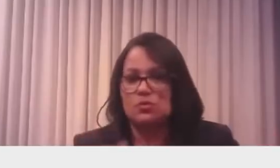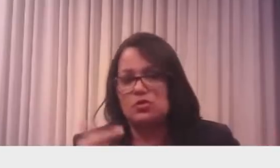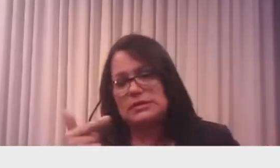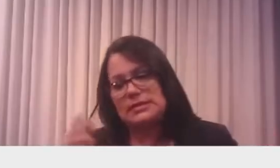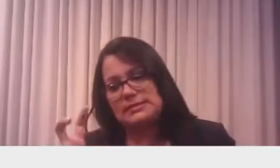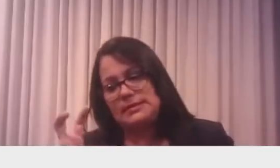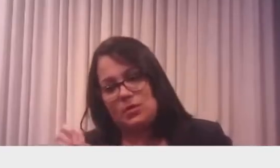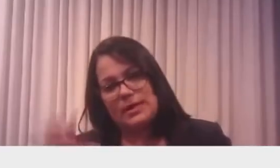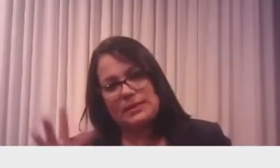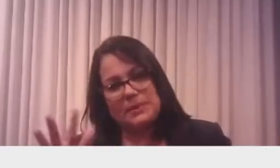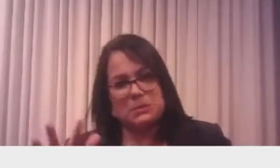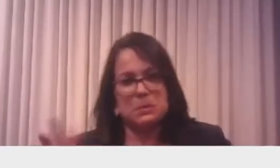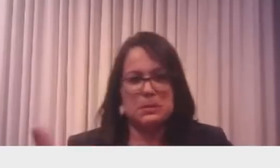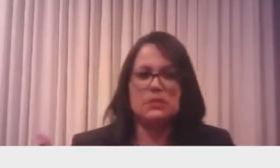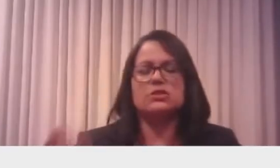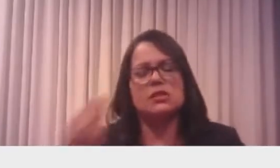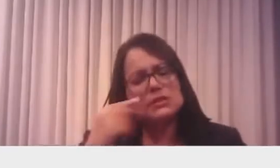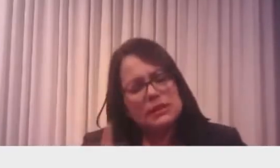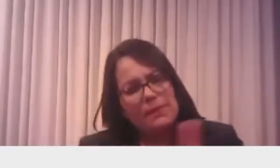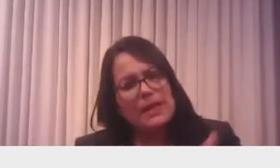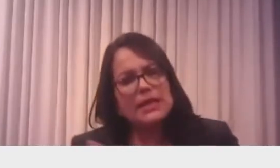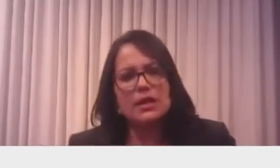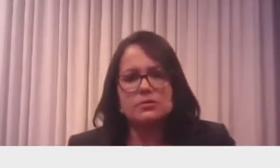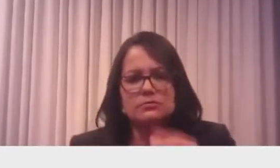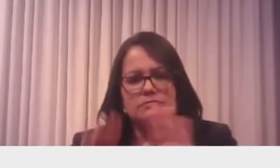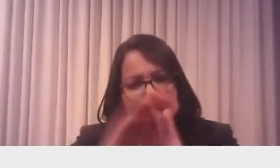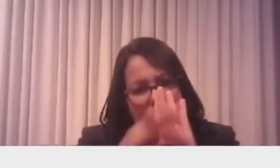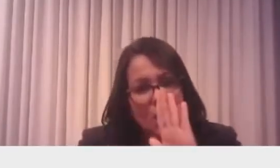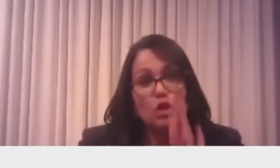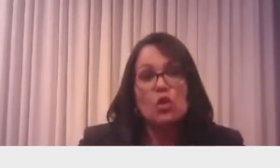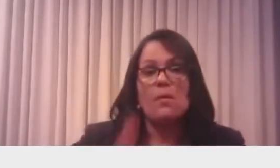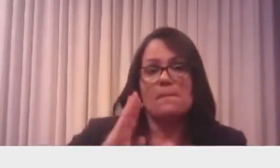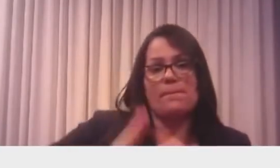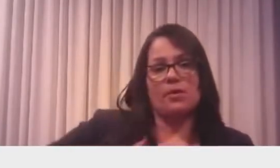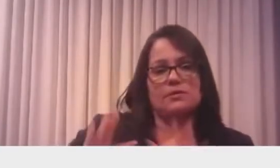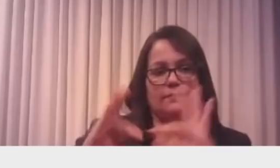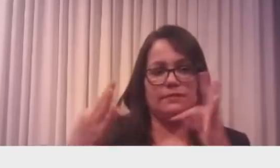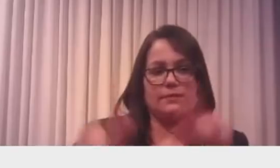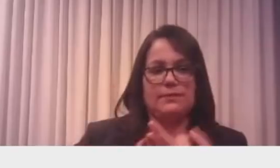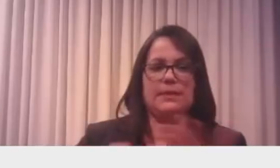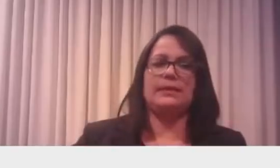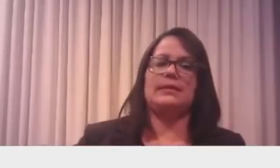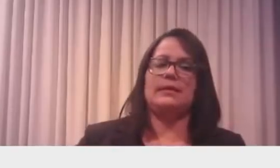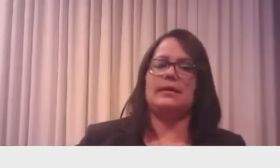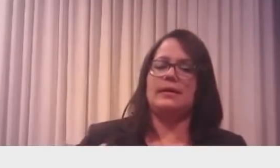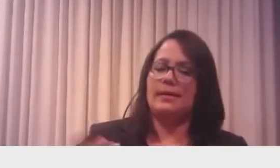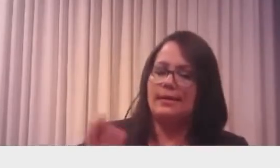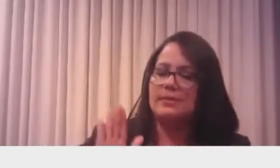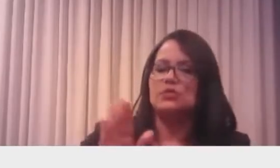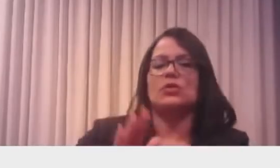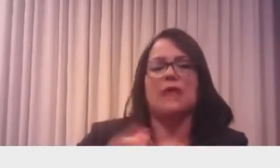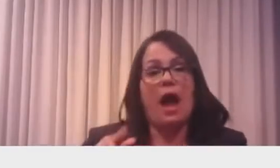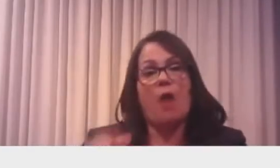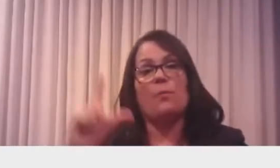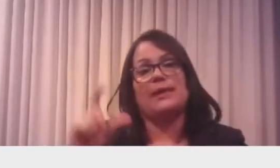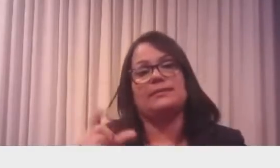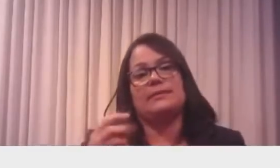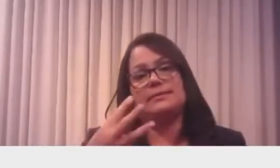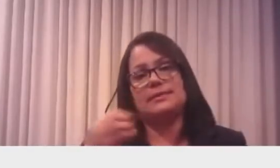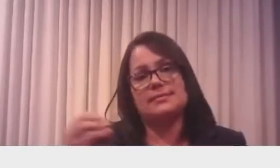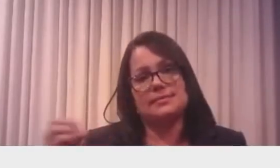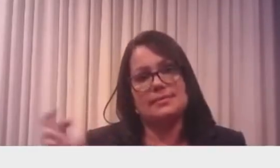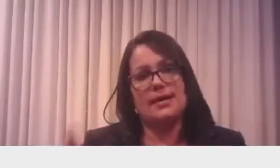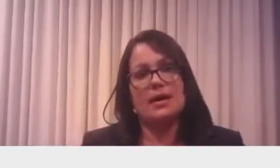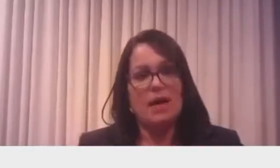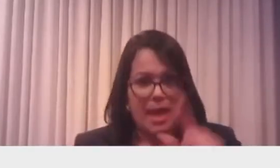Estamos trabalhando para o novo Bolsa Família, auxílio Brasil, ser no mínimo 300 reais. É pouco?